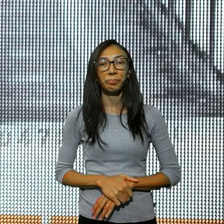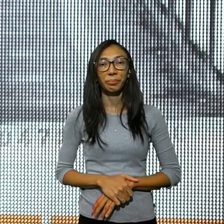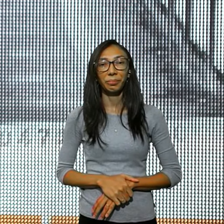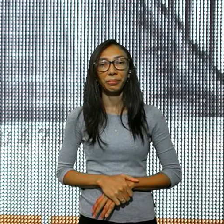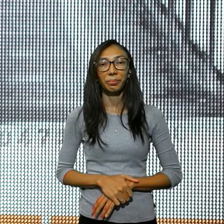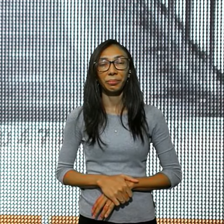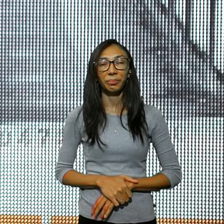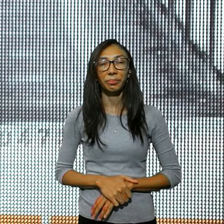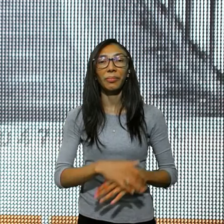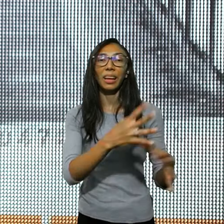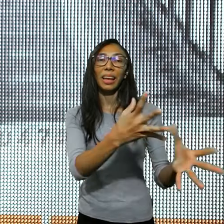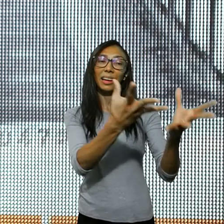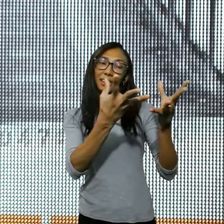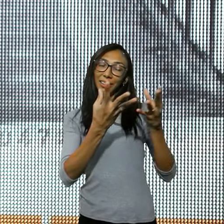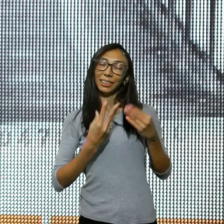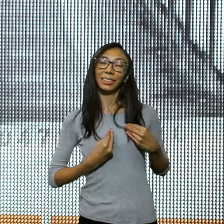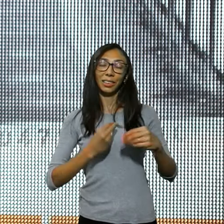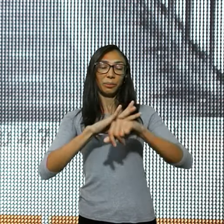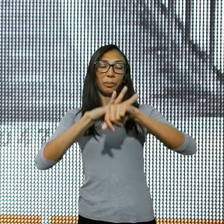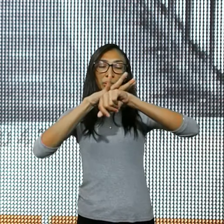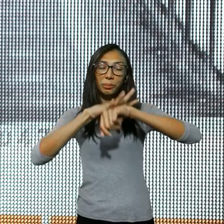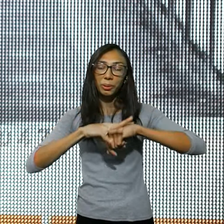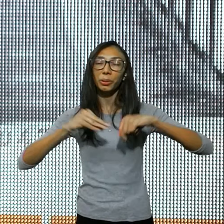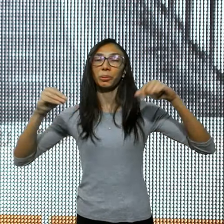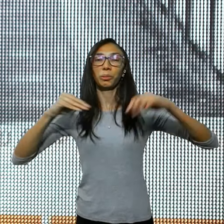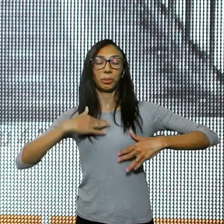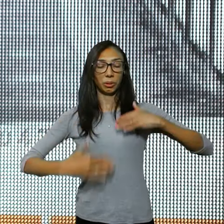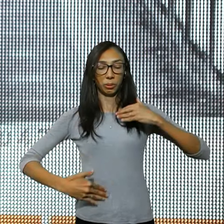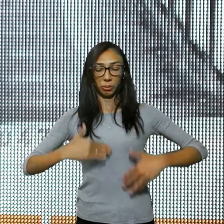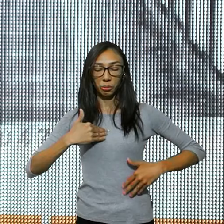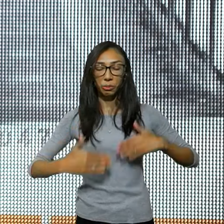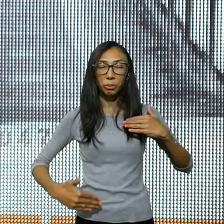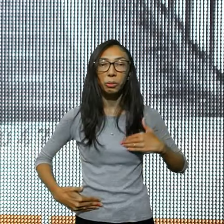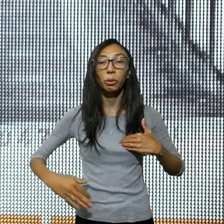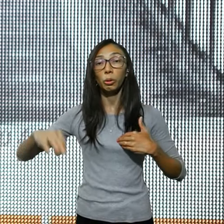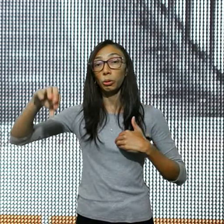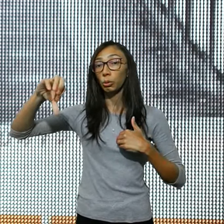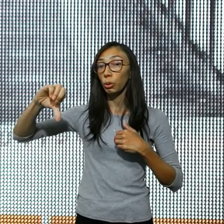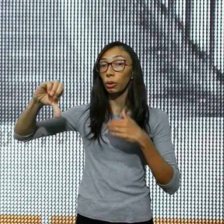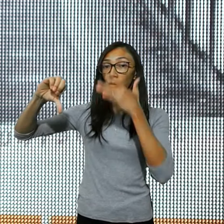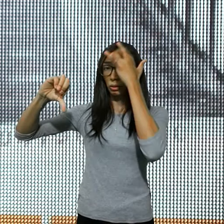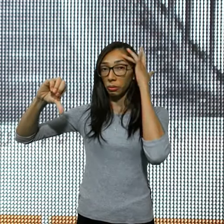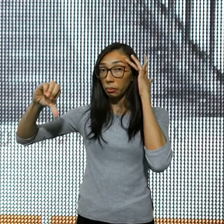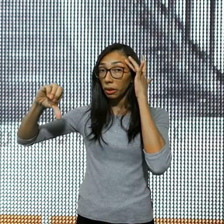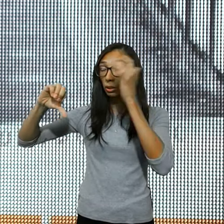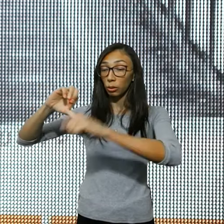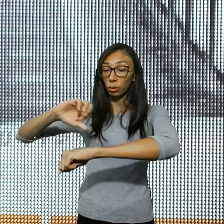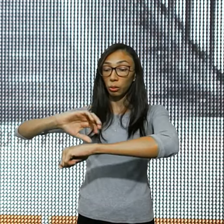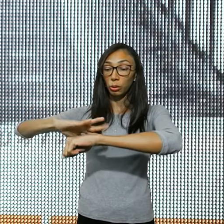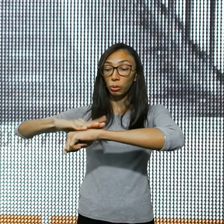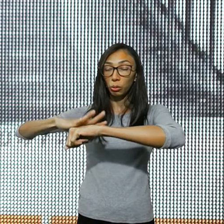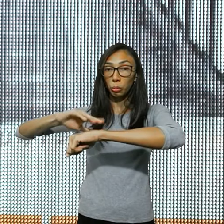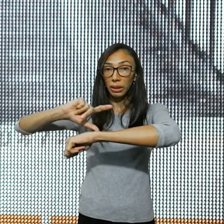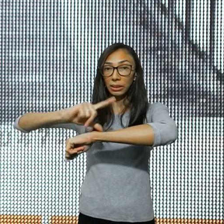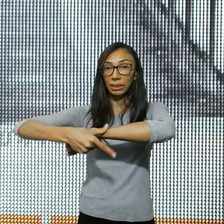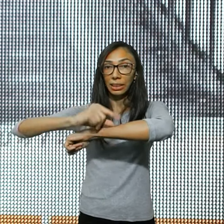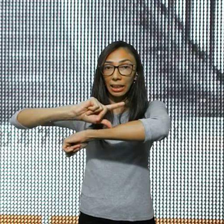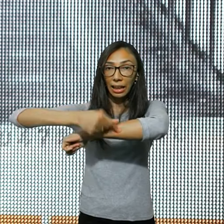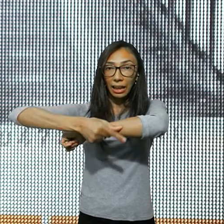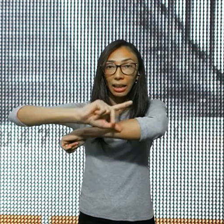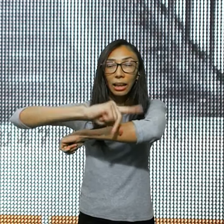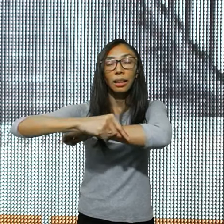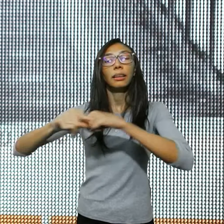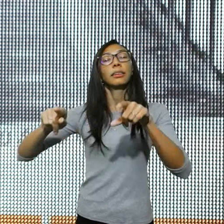mais do que receber, uma cura física, como os outros nove, receberam também, esse homem, recebeu uma